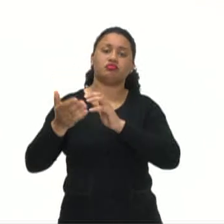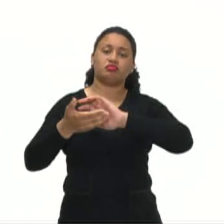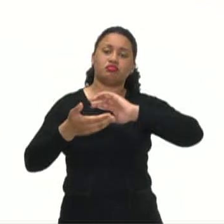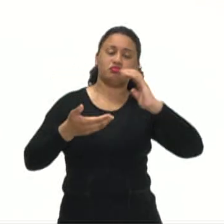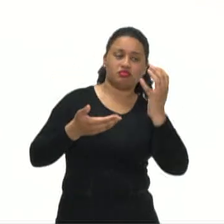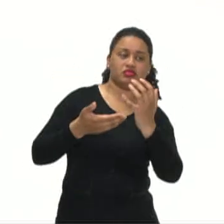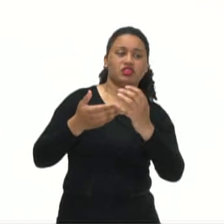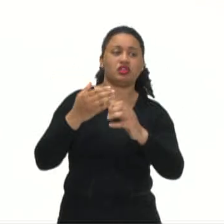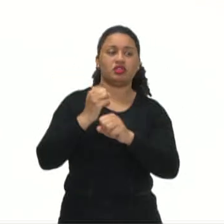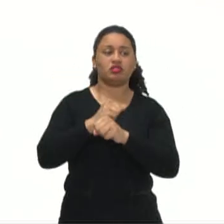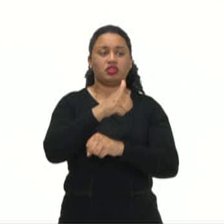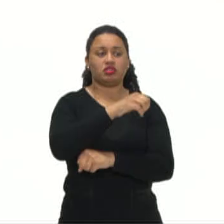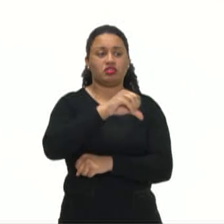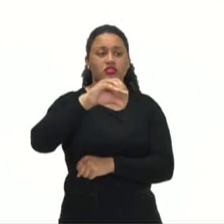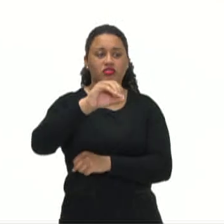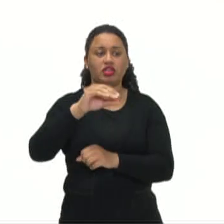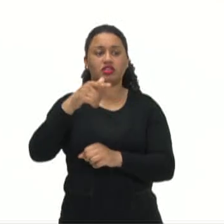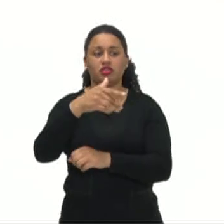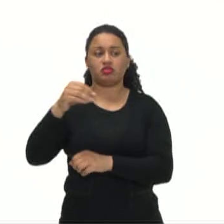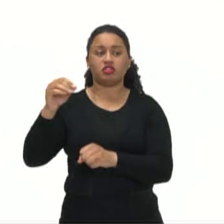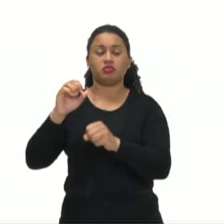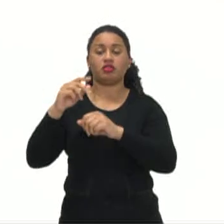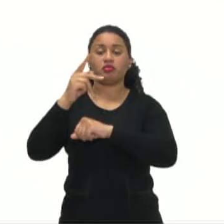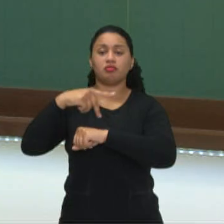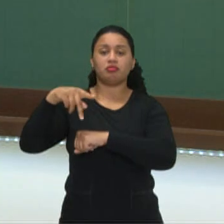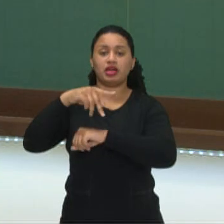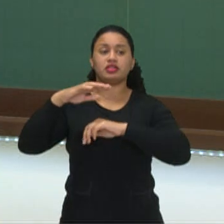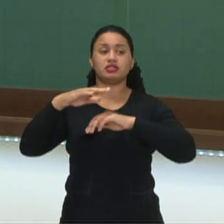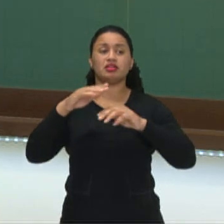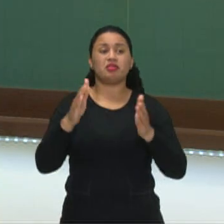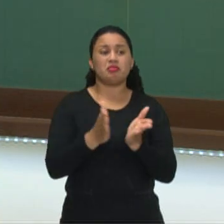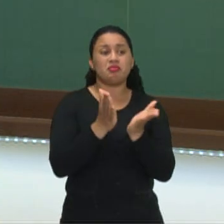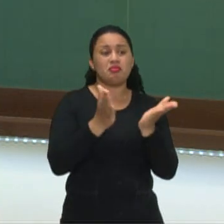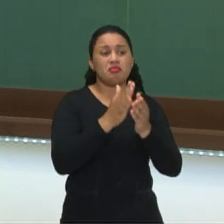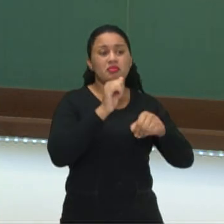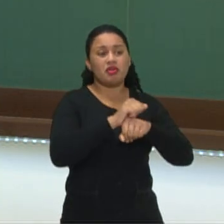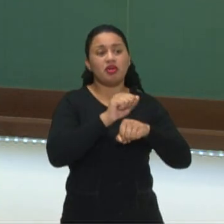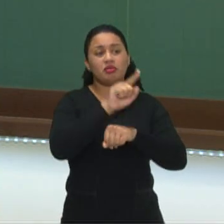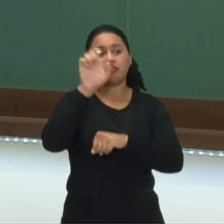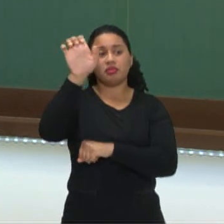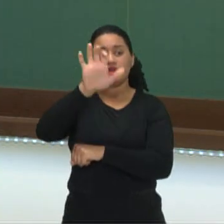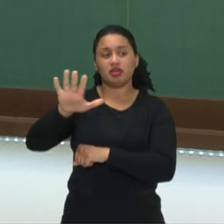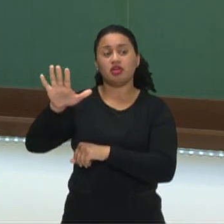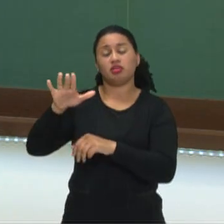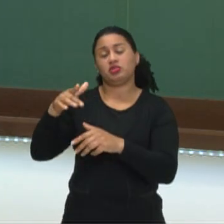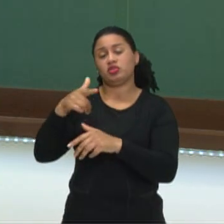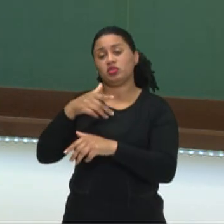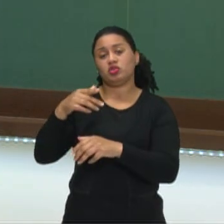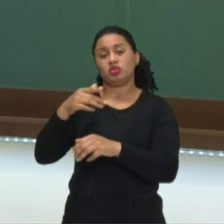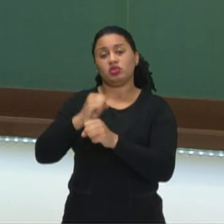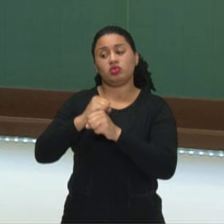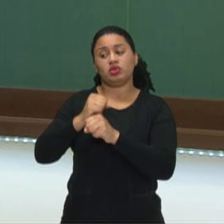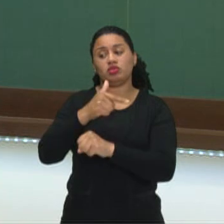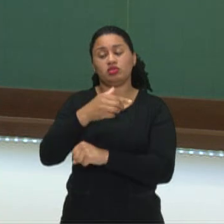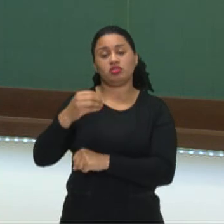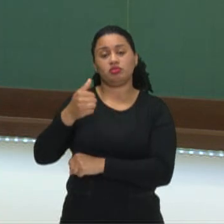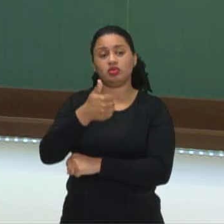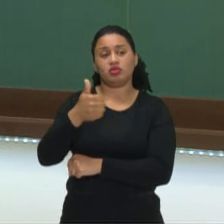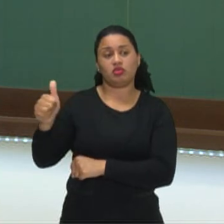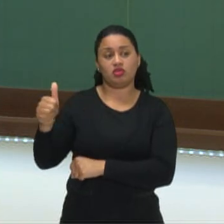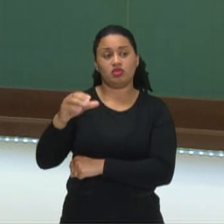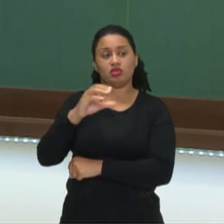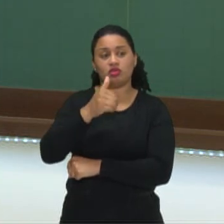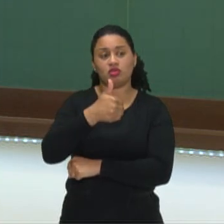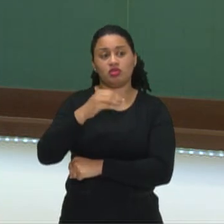entre 90 e 2000, países subdesenvolvidos para a Europa. E daí, de 2001 para hoje,